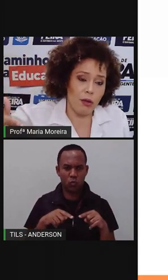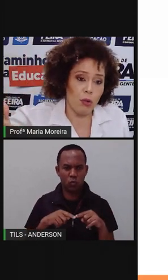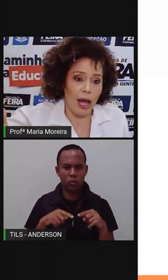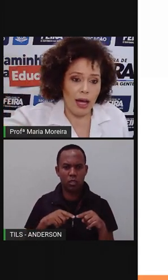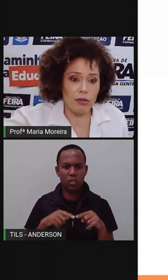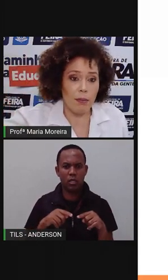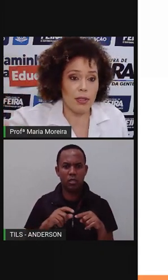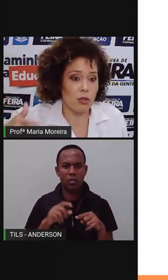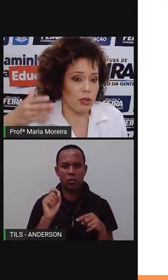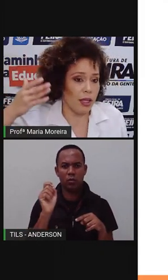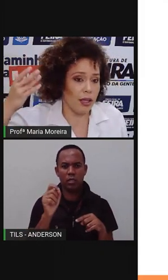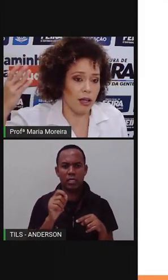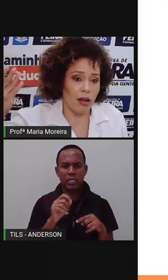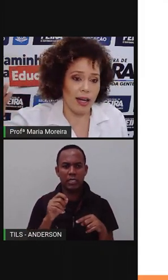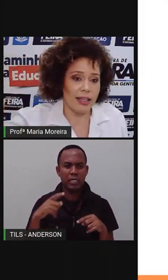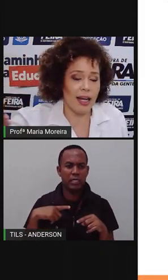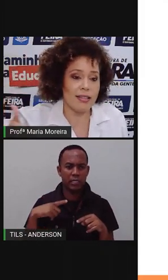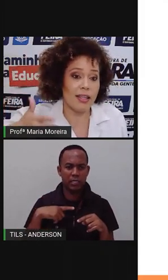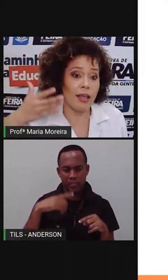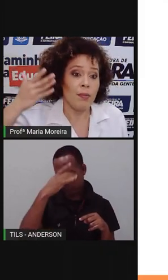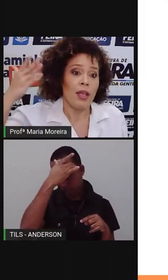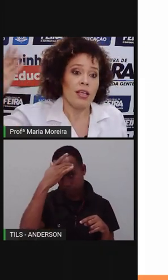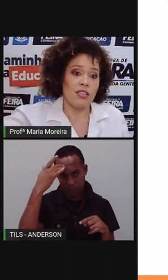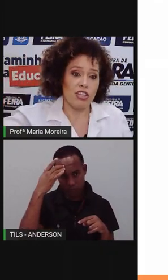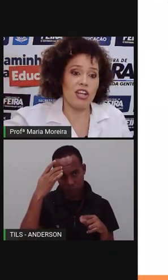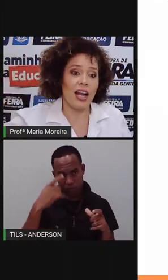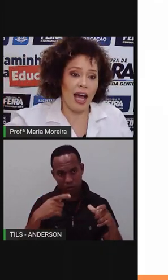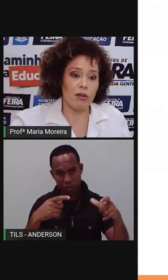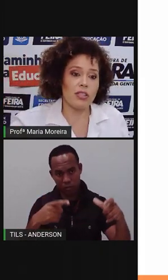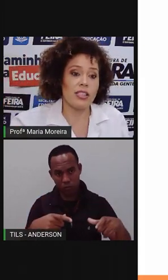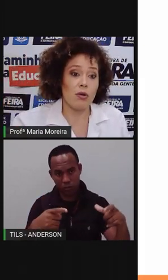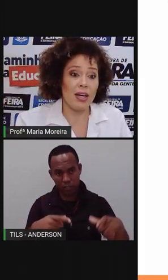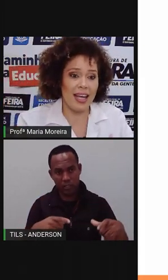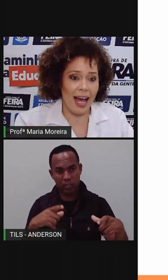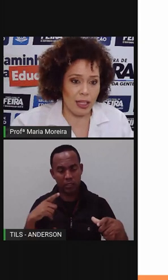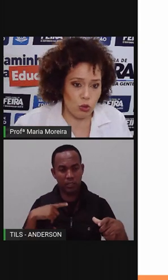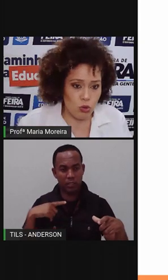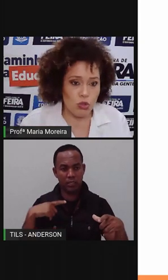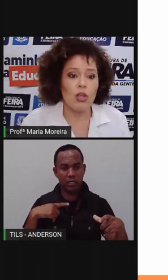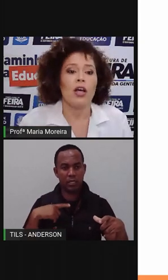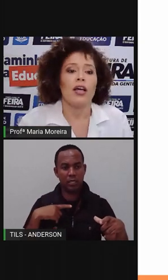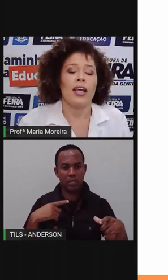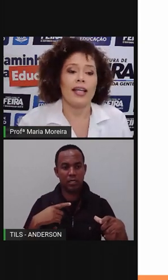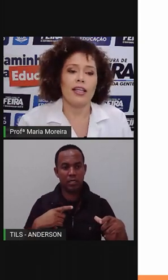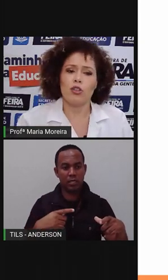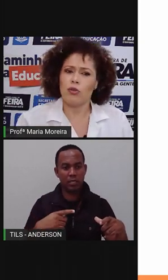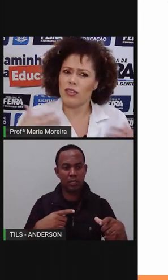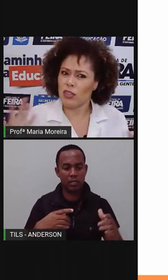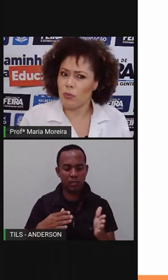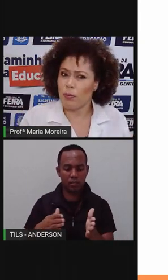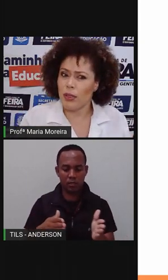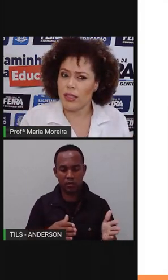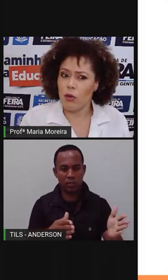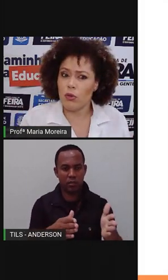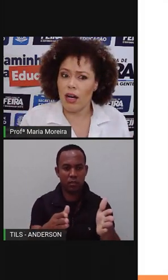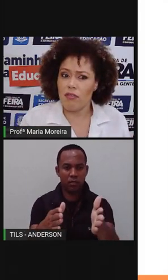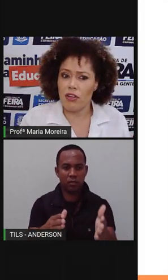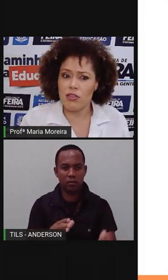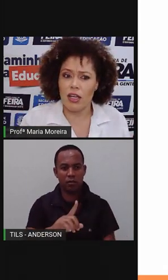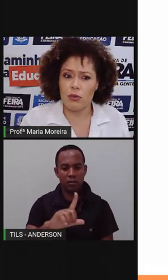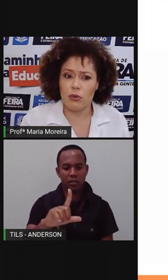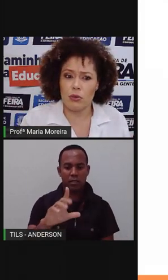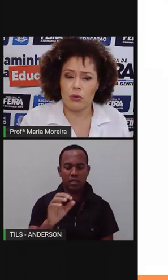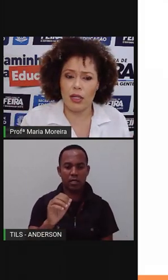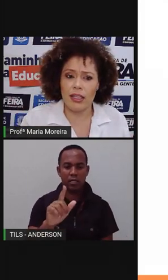um lago. Tem pessoas, tem localidades que existem lagos que são criados. E aí tem todos. Vocês podem até encontrar